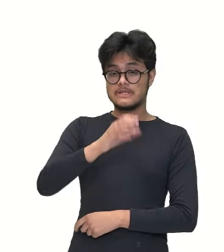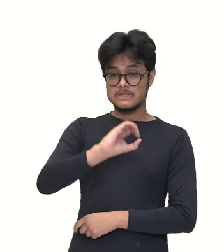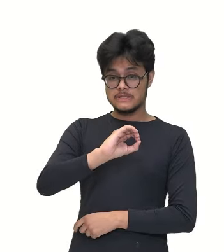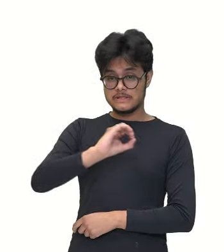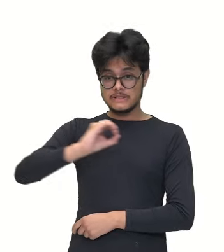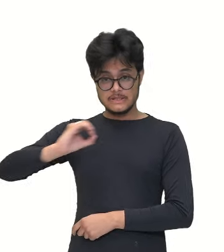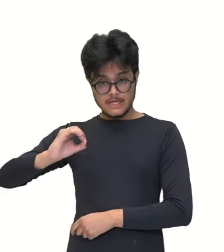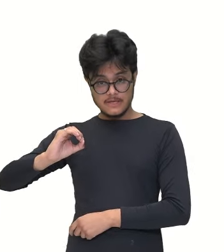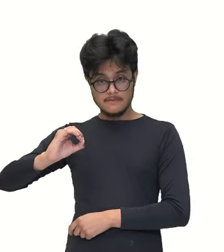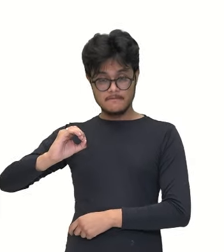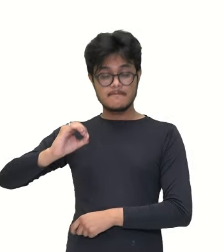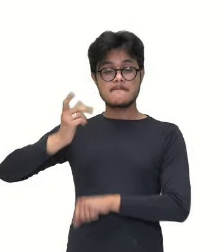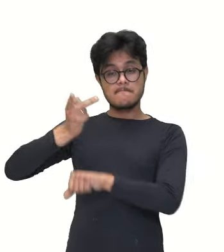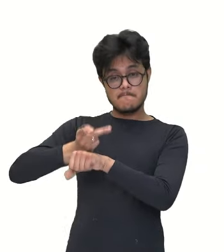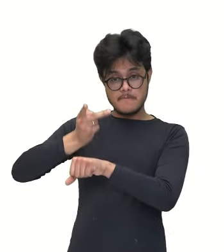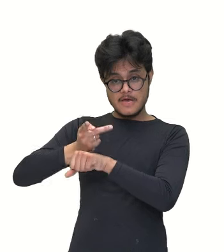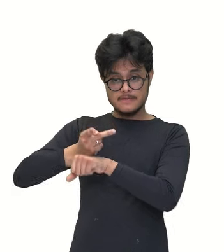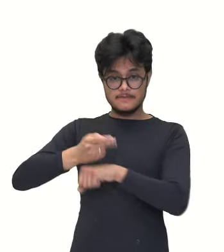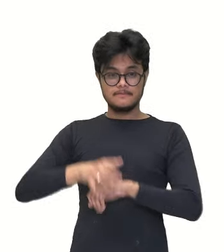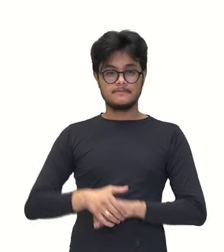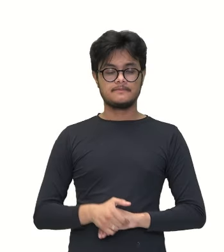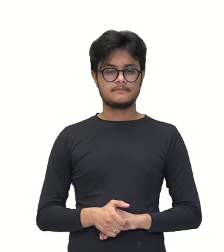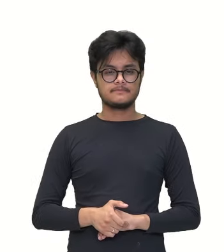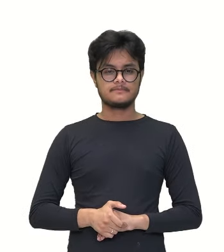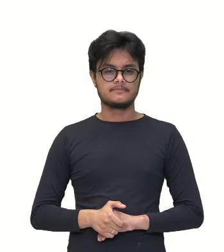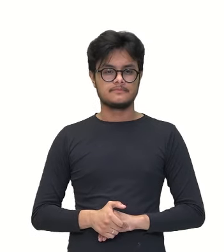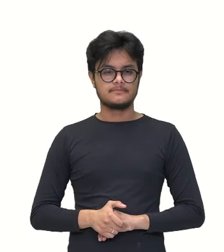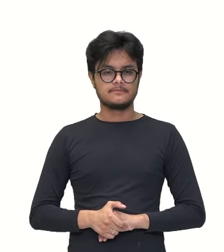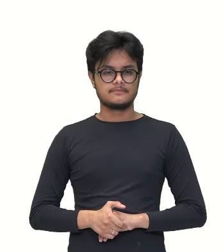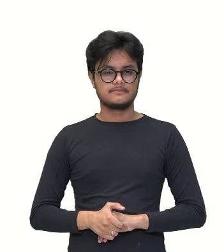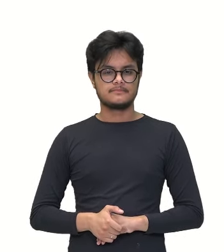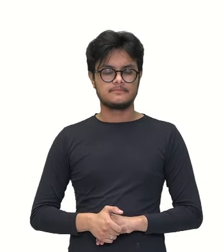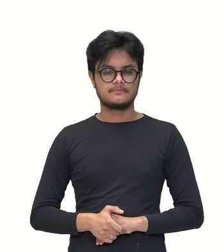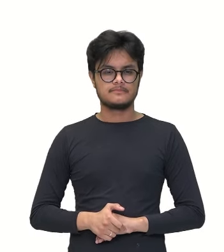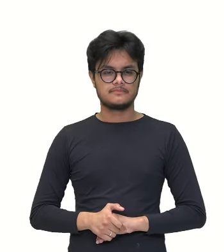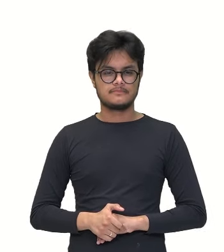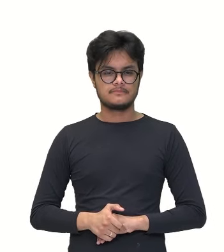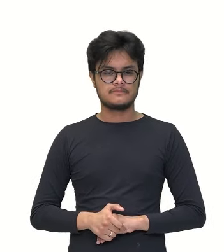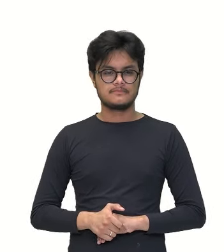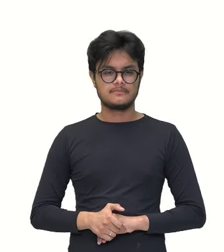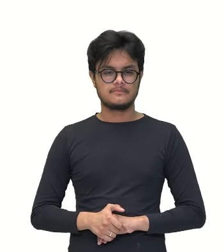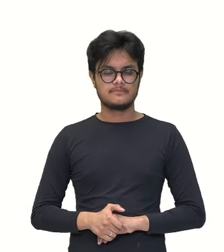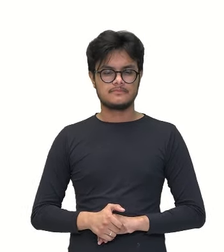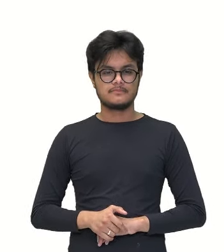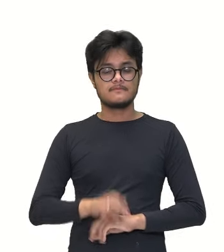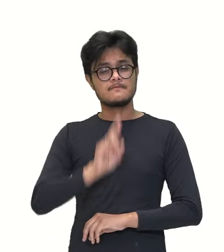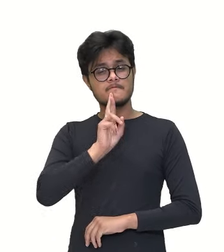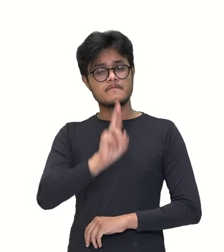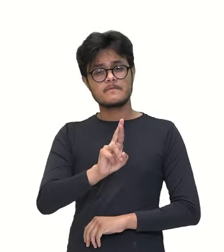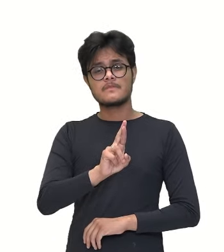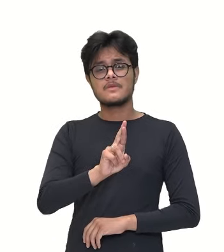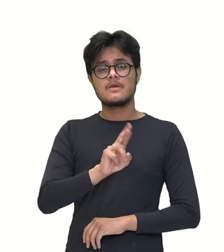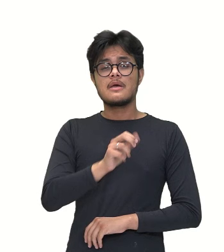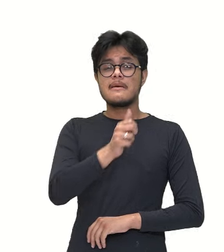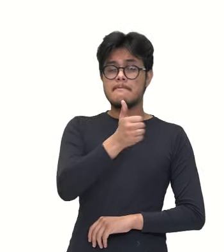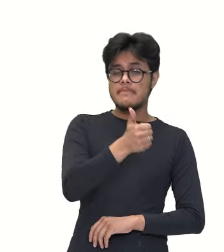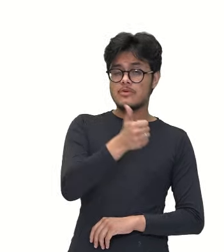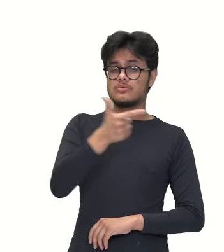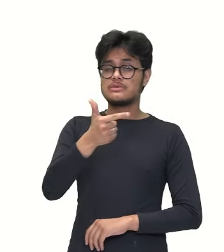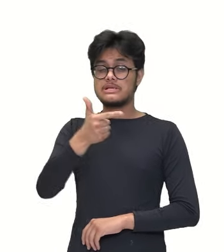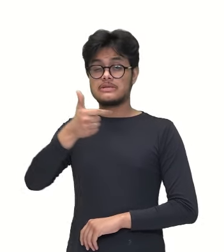em tijolos, né? Então, fazendo essa divisão aqui, vai dar 1.215.